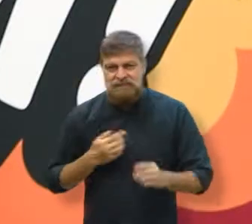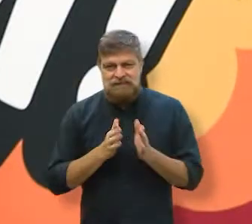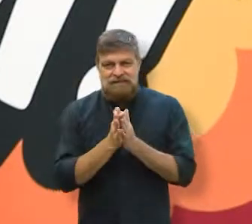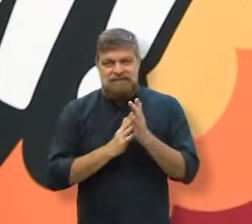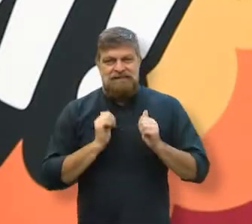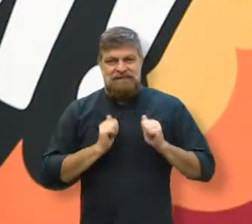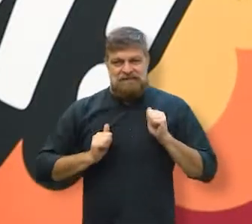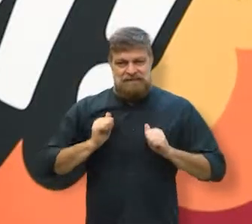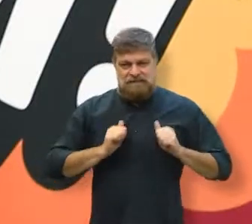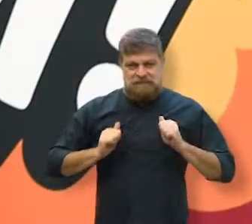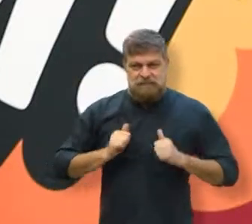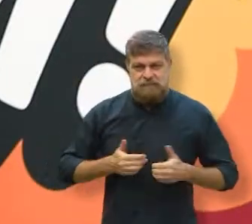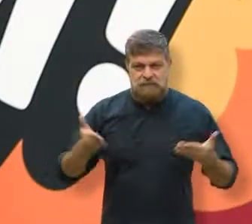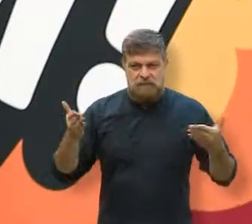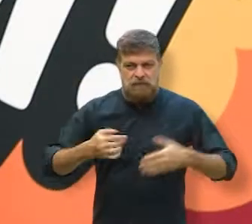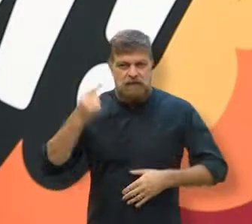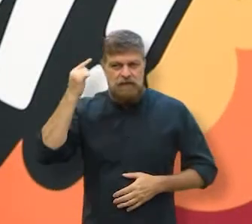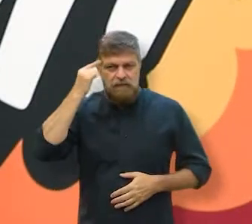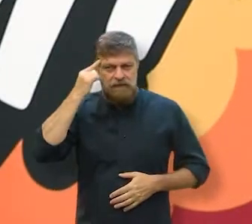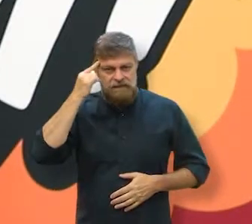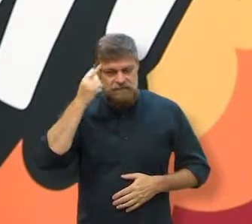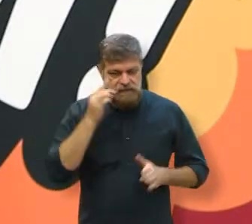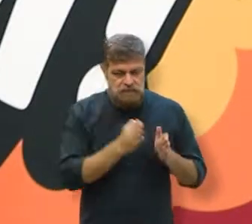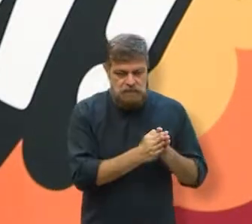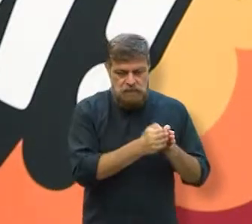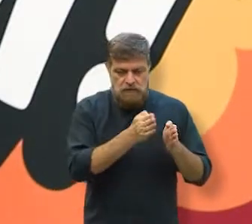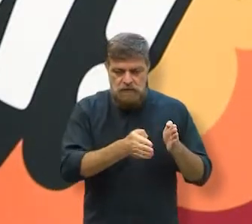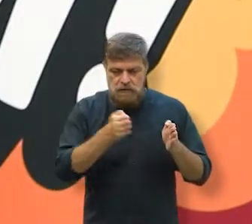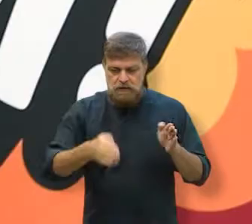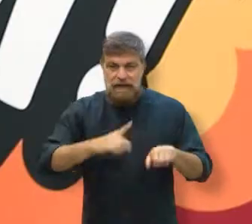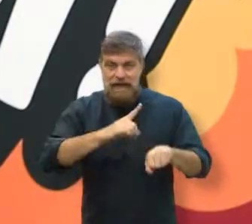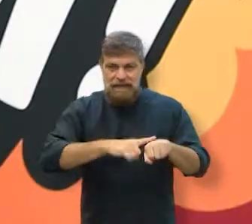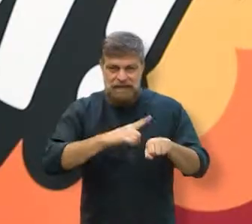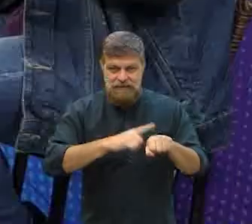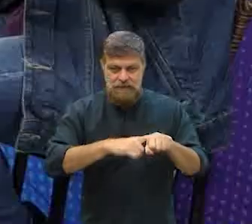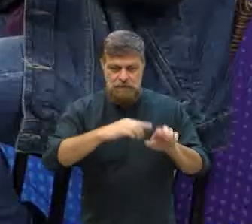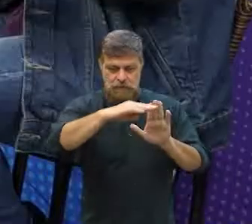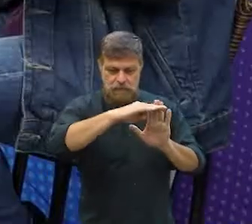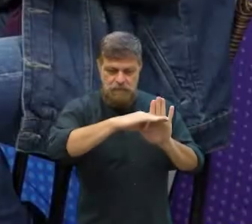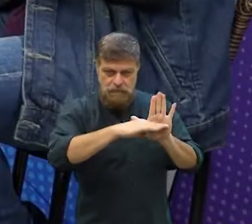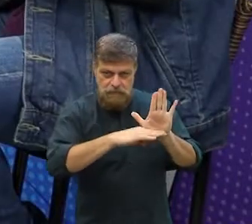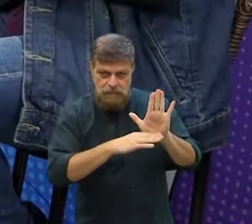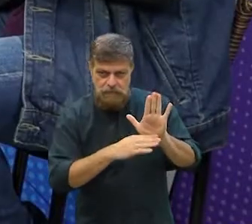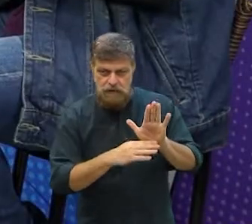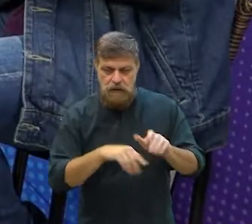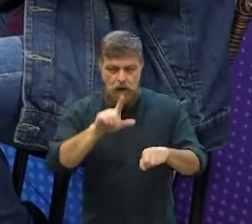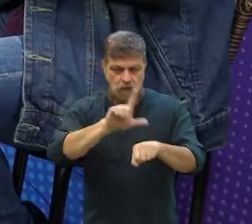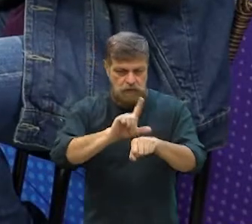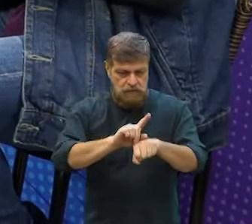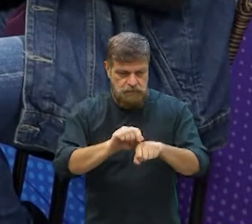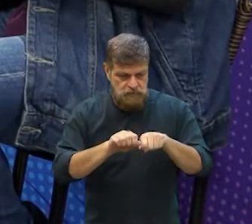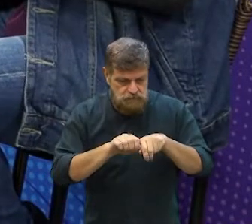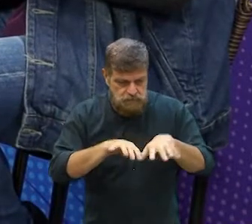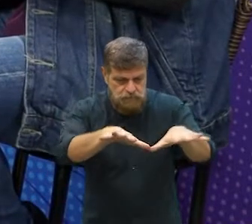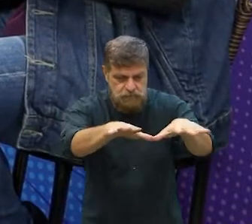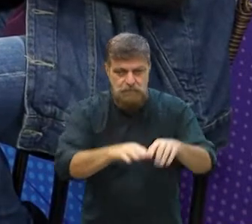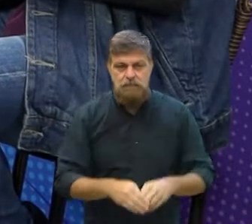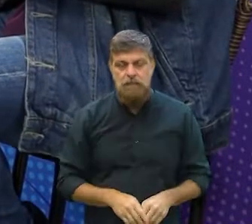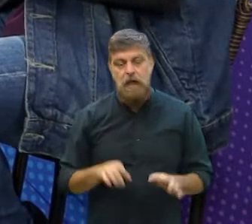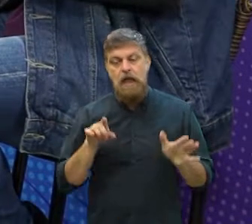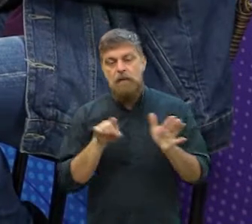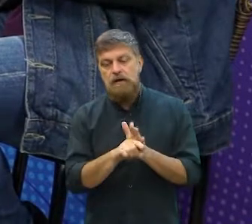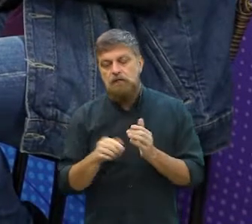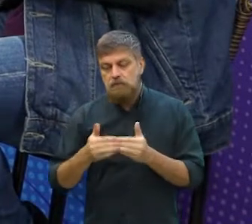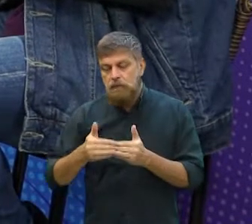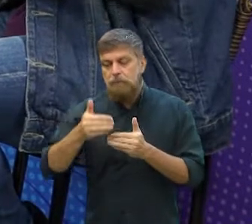Ansiosas, e aí, vamos falar sobre cronograma, então o livro está aí, lançado, e a partir de agora, quais são